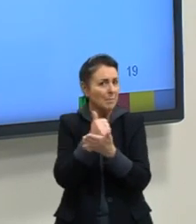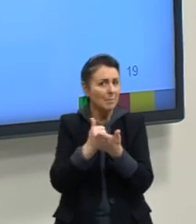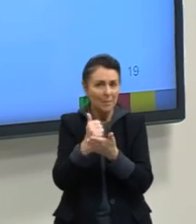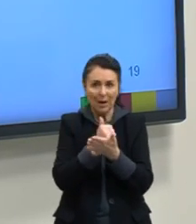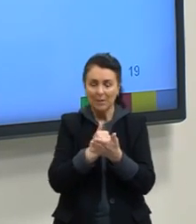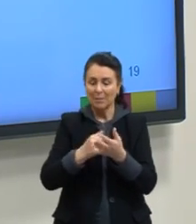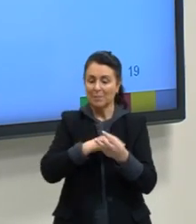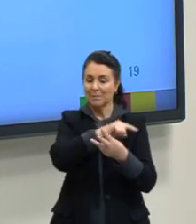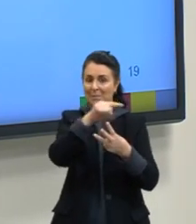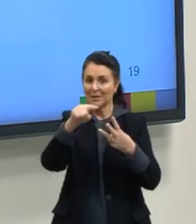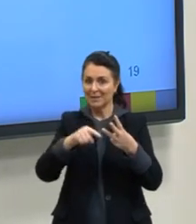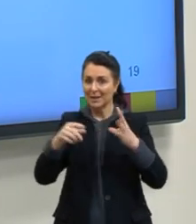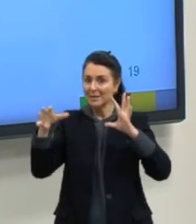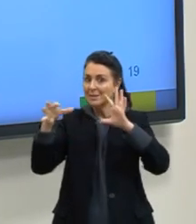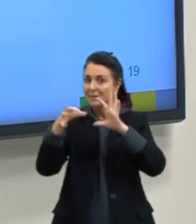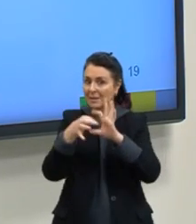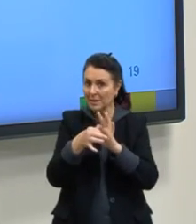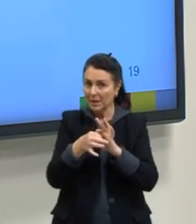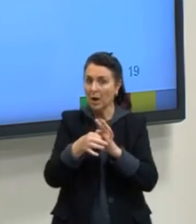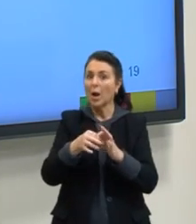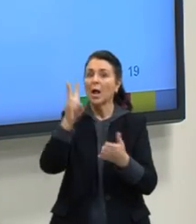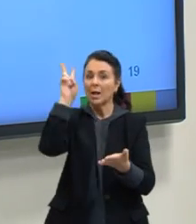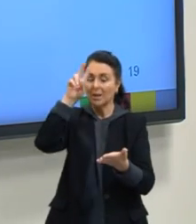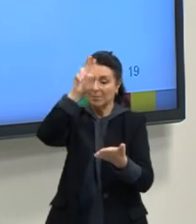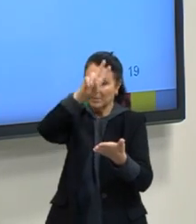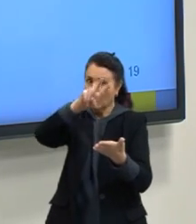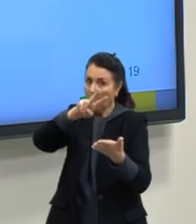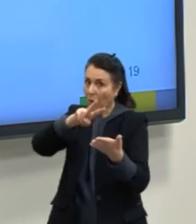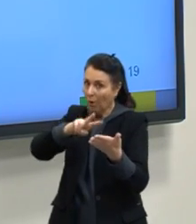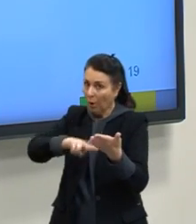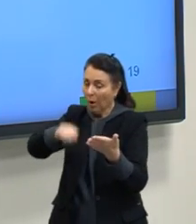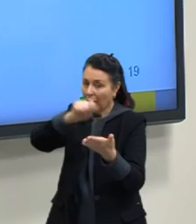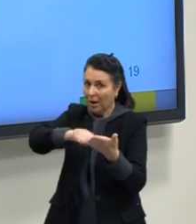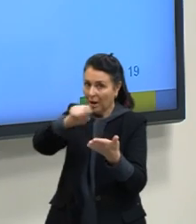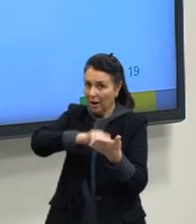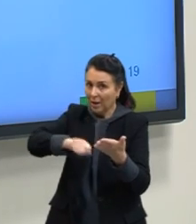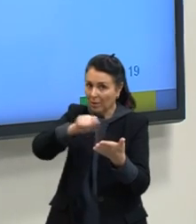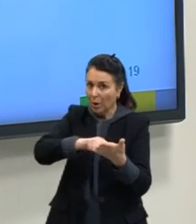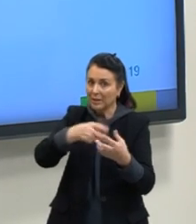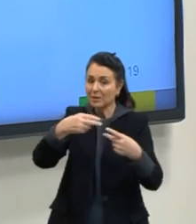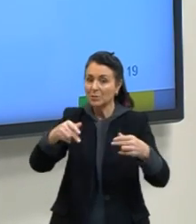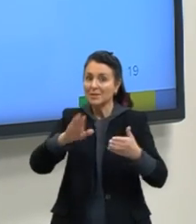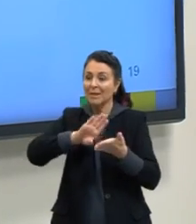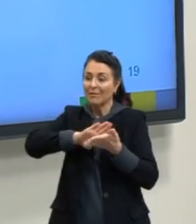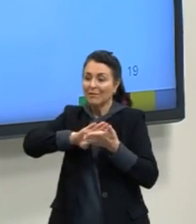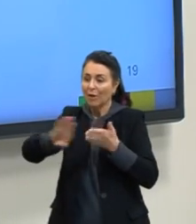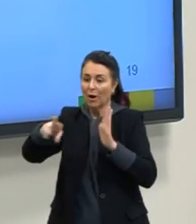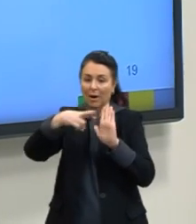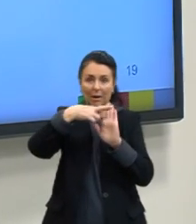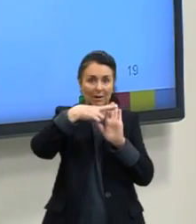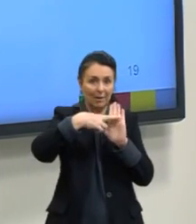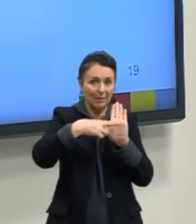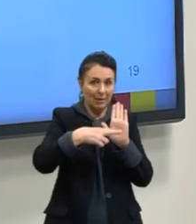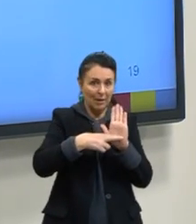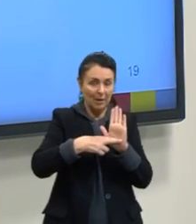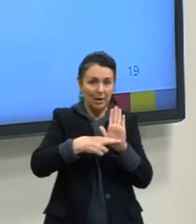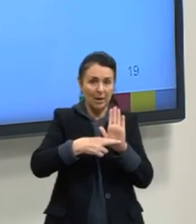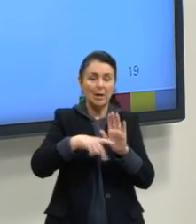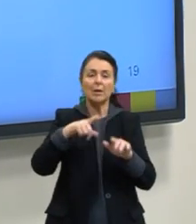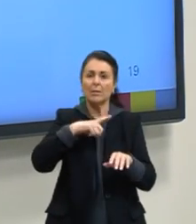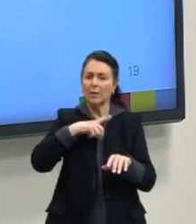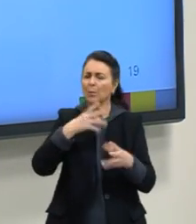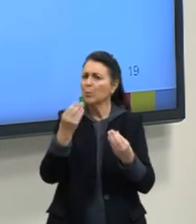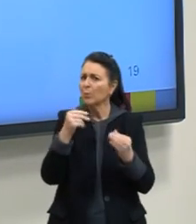tá? E lembrando de fazer a anotação das exceções da expansão e da contração da regra, que é onde mais acaba caindo